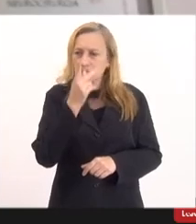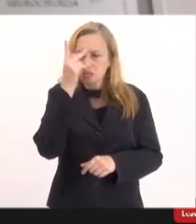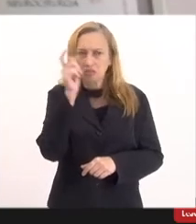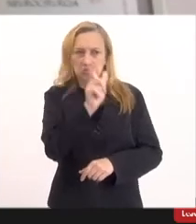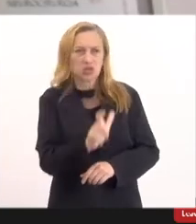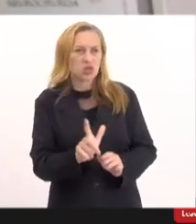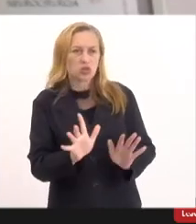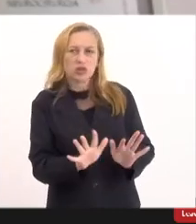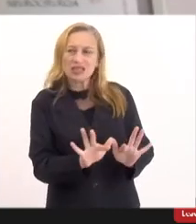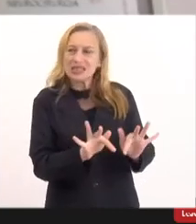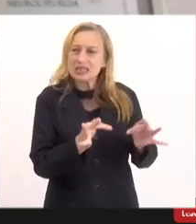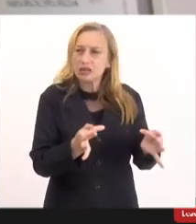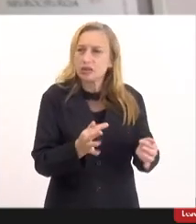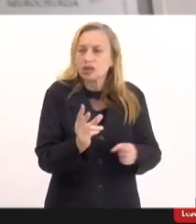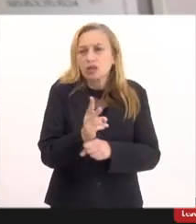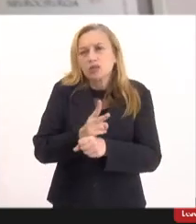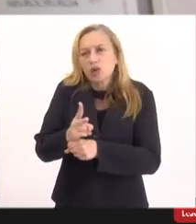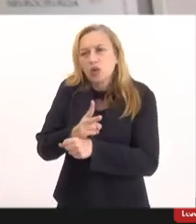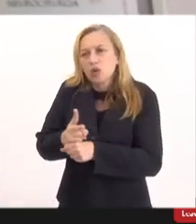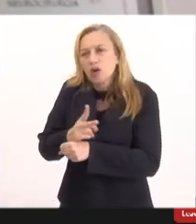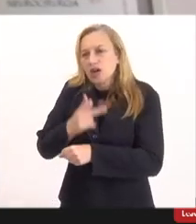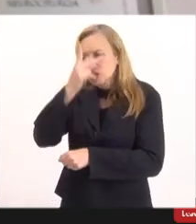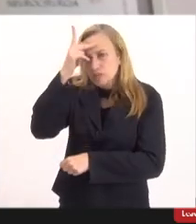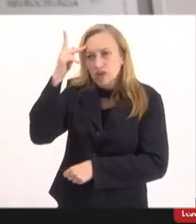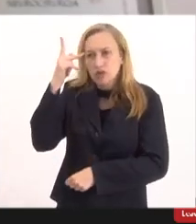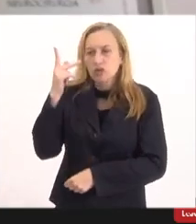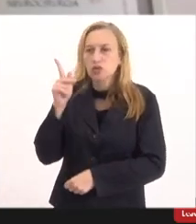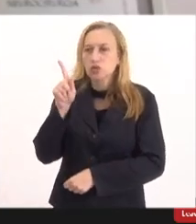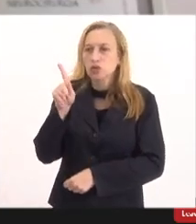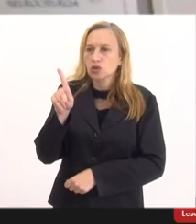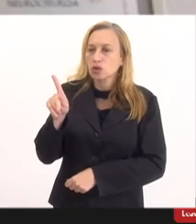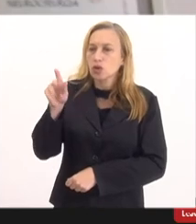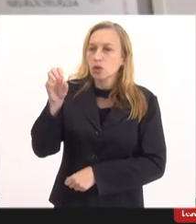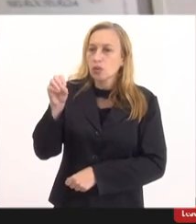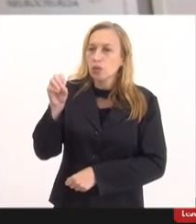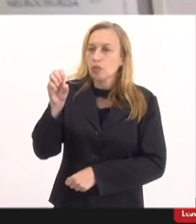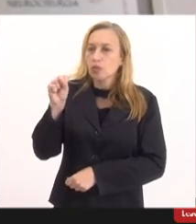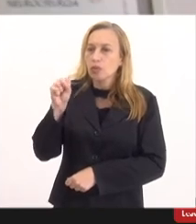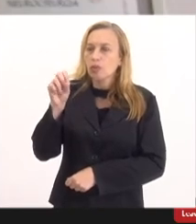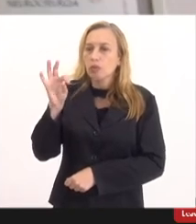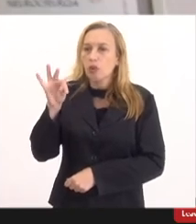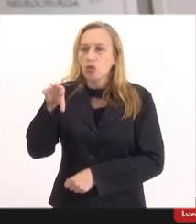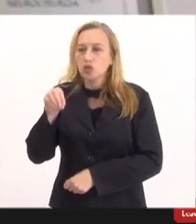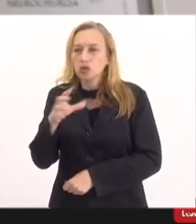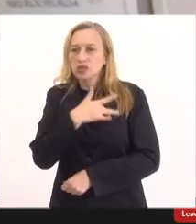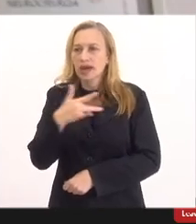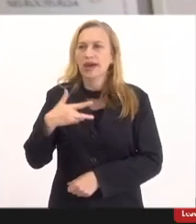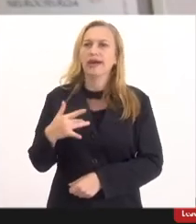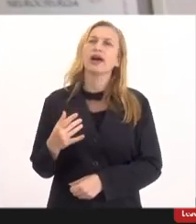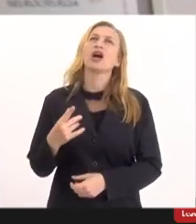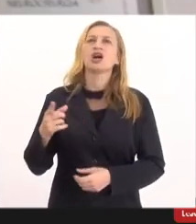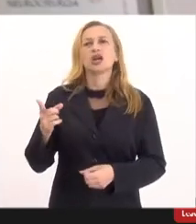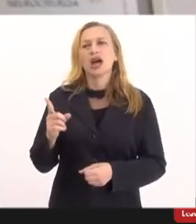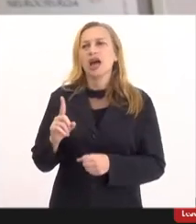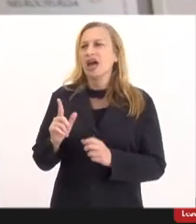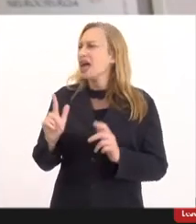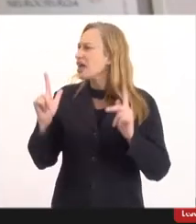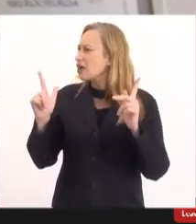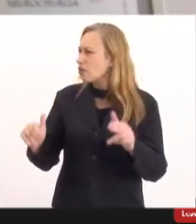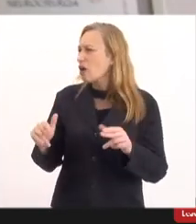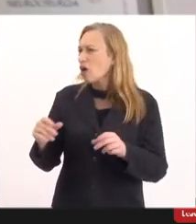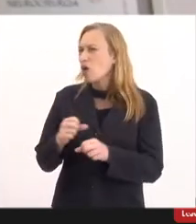ele procurou as pessoas do posto e as pessoas falaram pra ele é como todo ano o senhor vem aqui vacina é mais uma